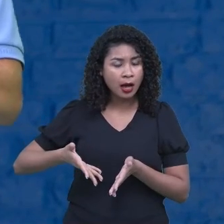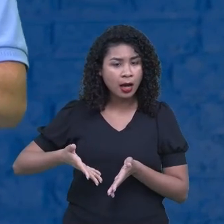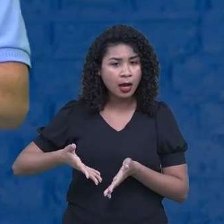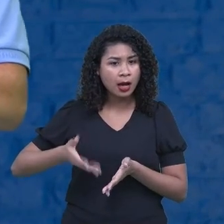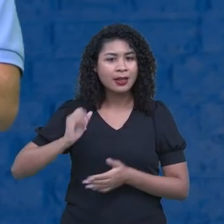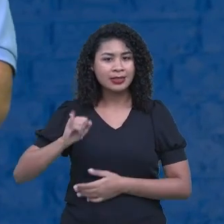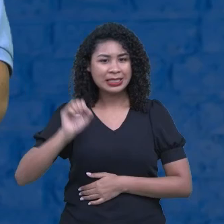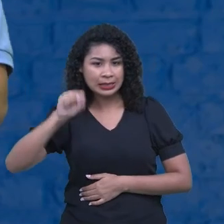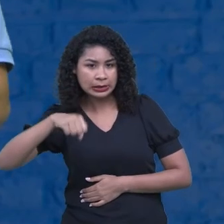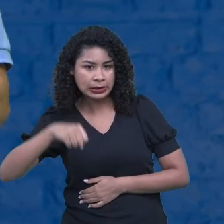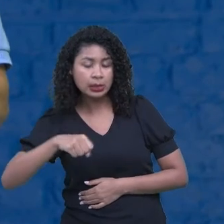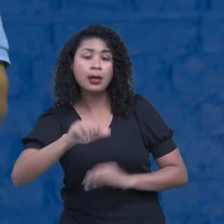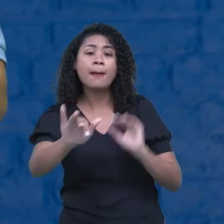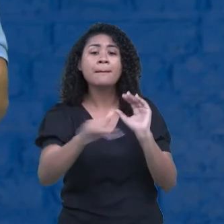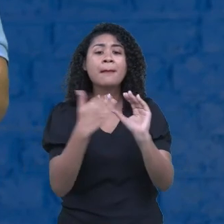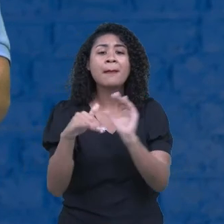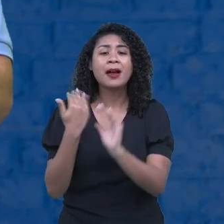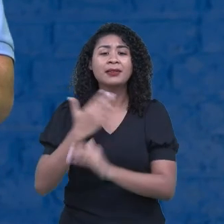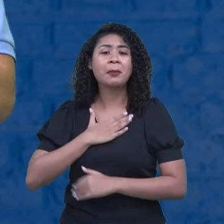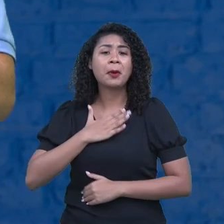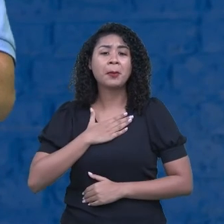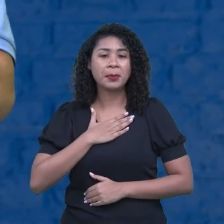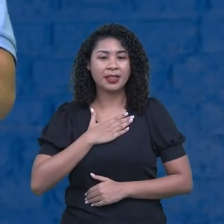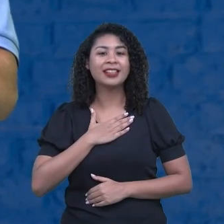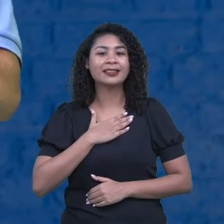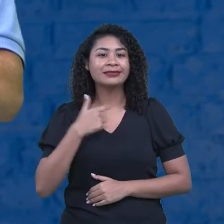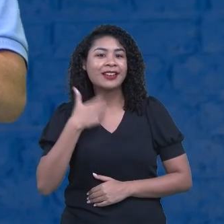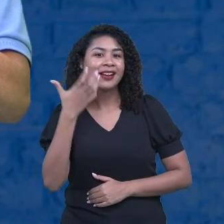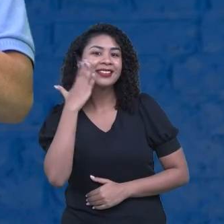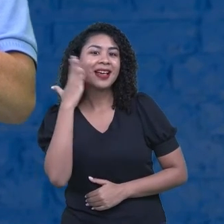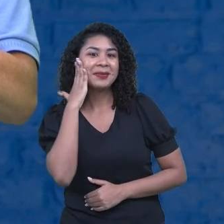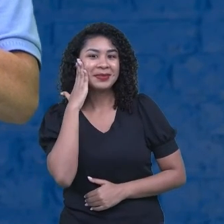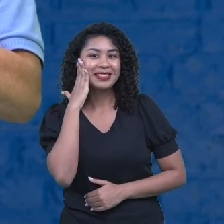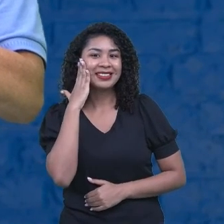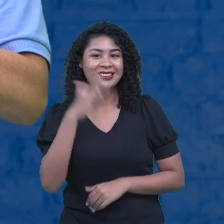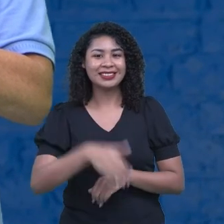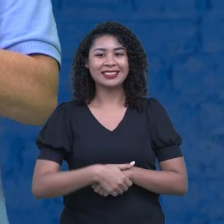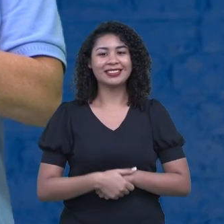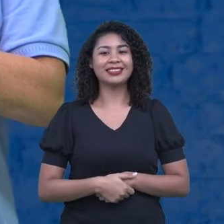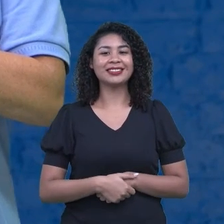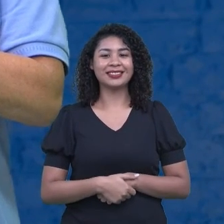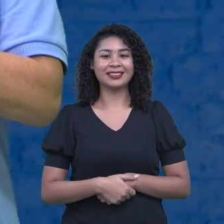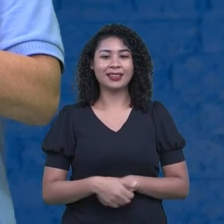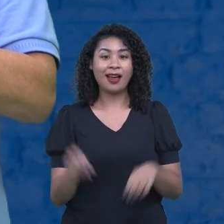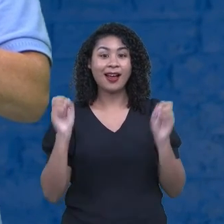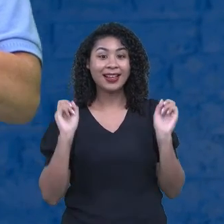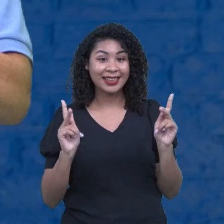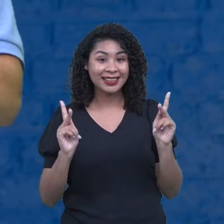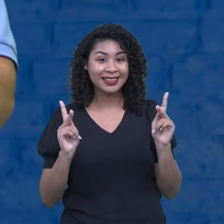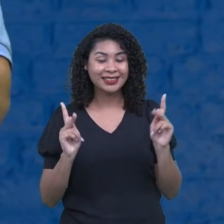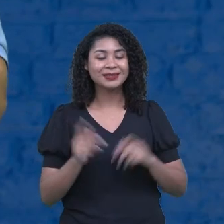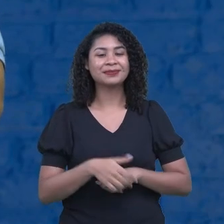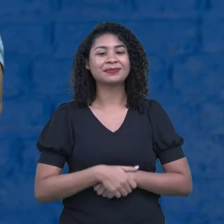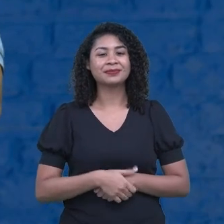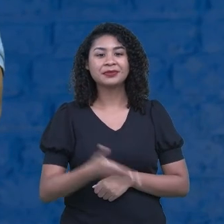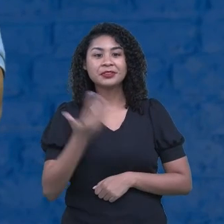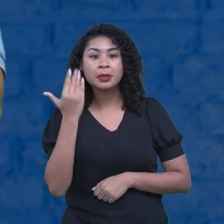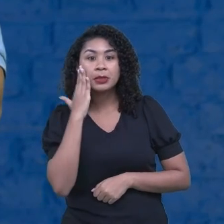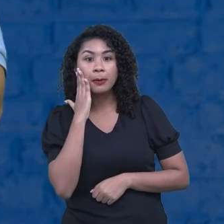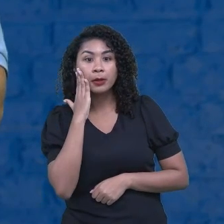que eu quero pedir para a nossa diretora colocar aí, se alguém já fez o seu projeto de vida. Tá? Então, vamos ver?